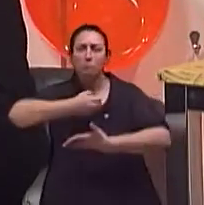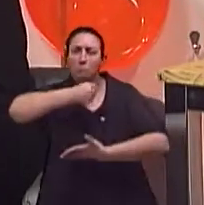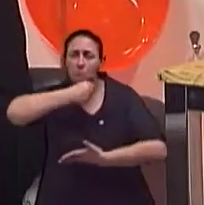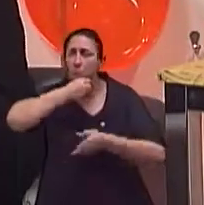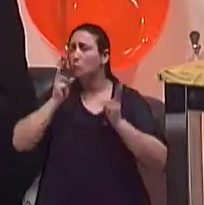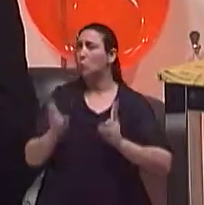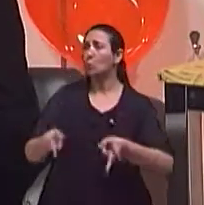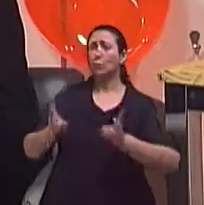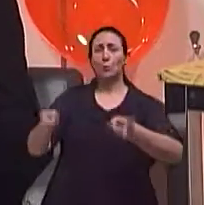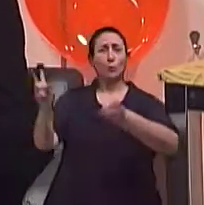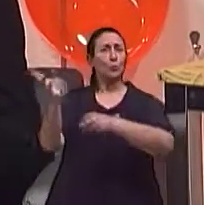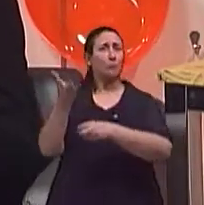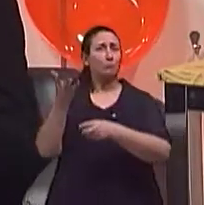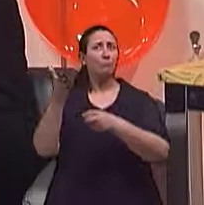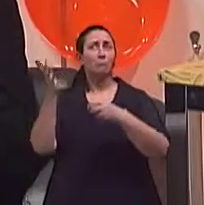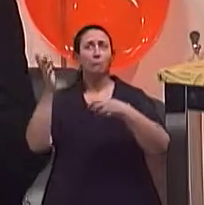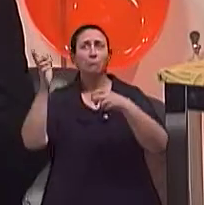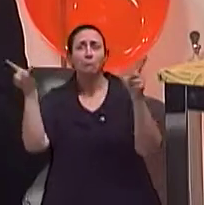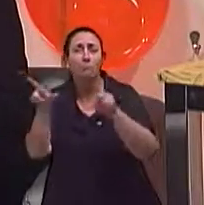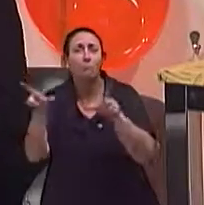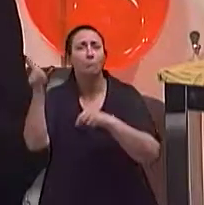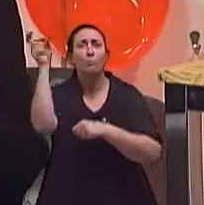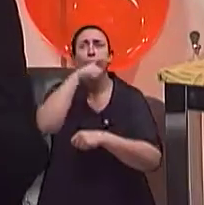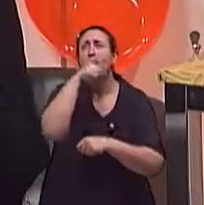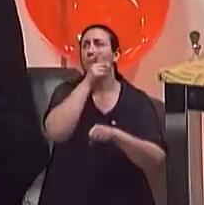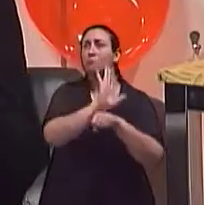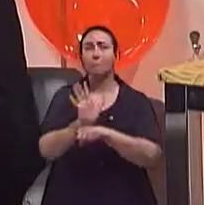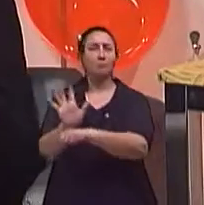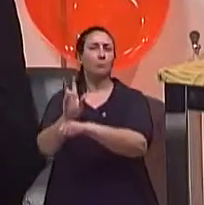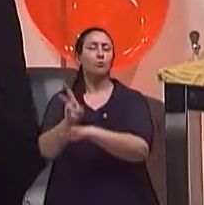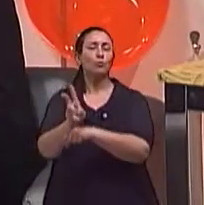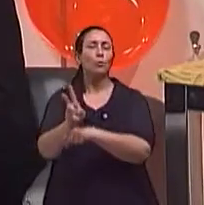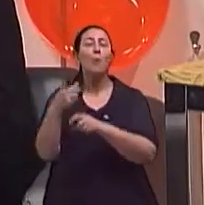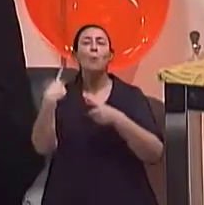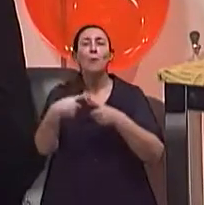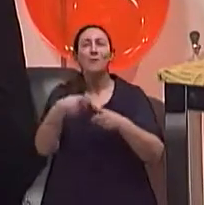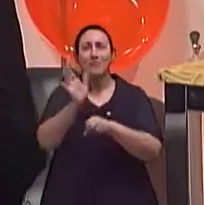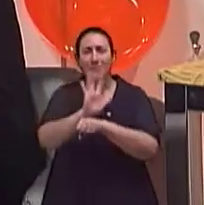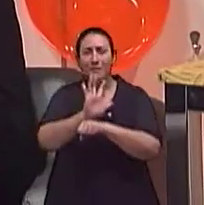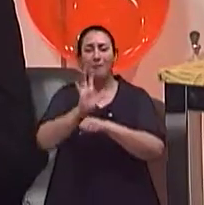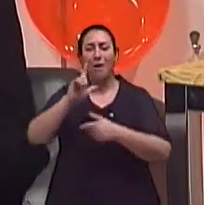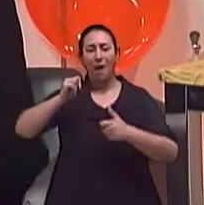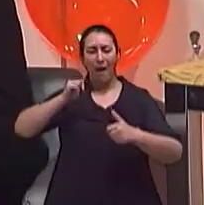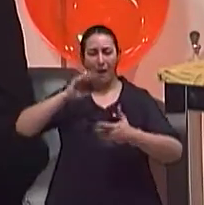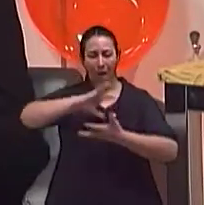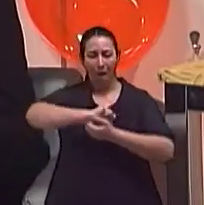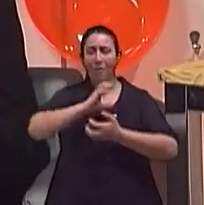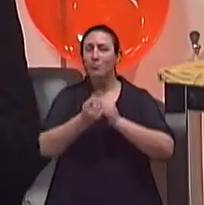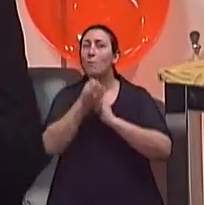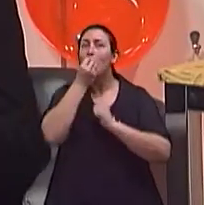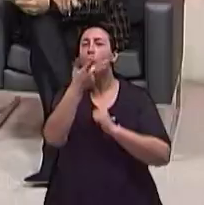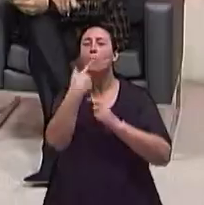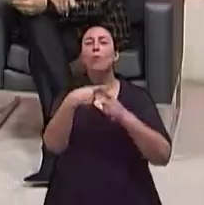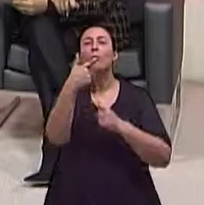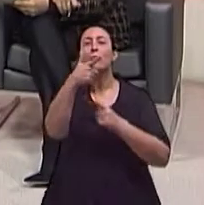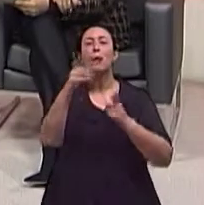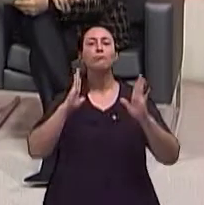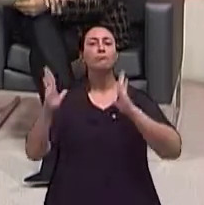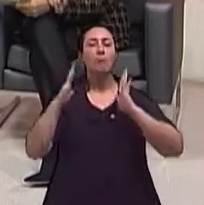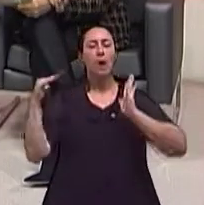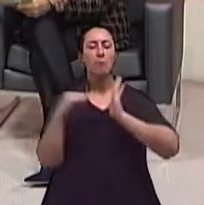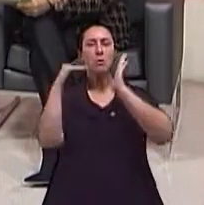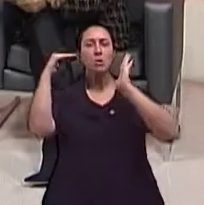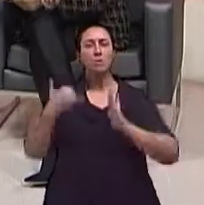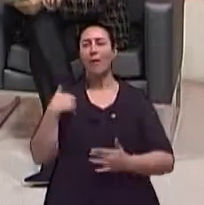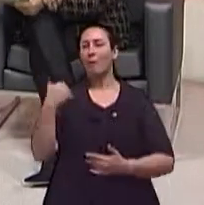teatro, o cinema, a arte, é um tipo de arte que não tem limitação etária. Ah, claro. Ele